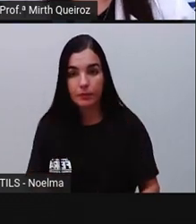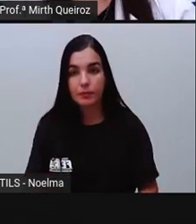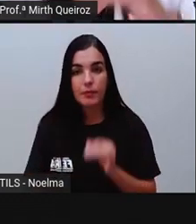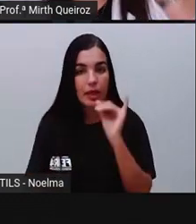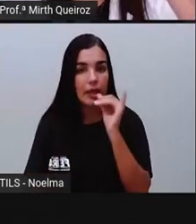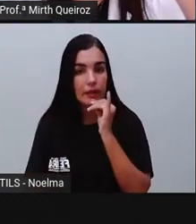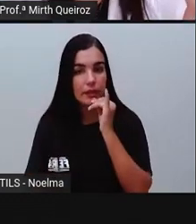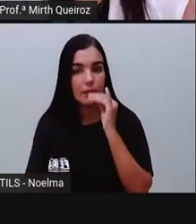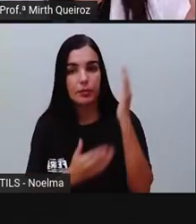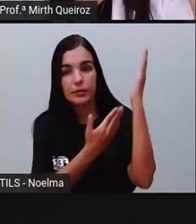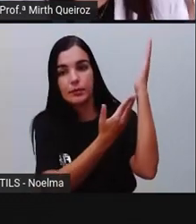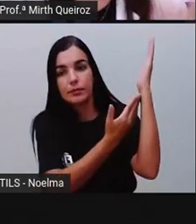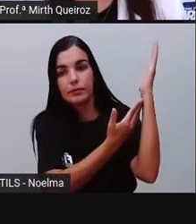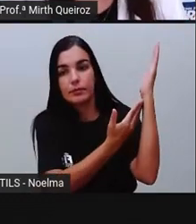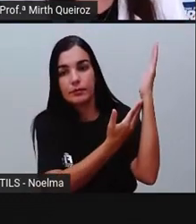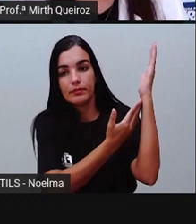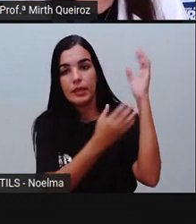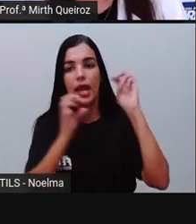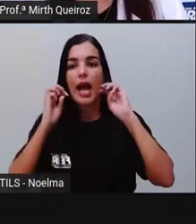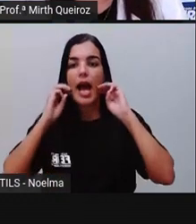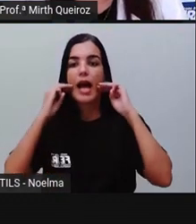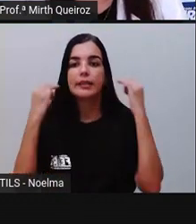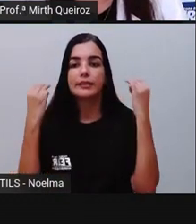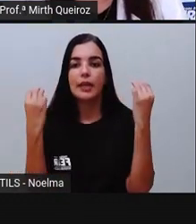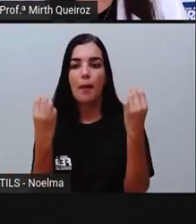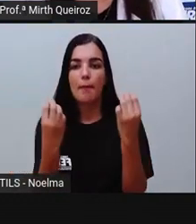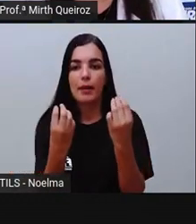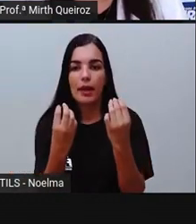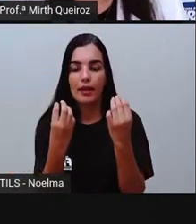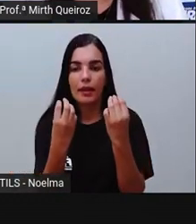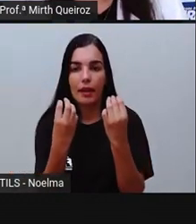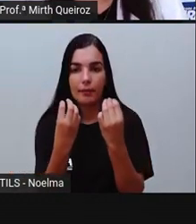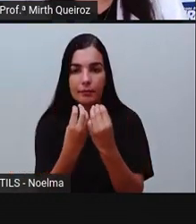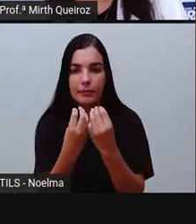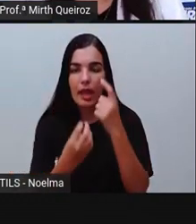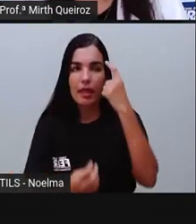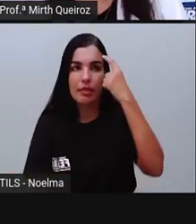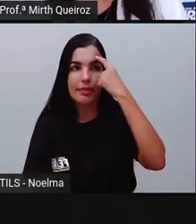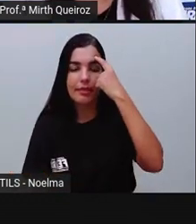Exemplos. Assembleia, ideia,